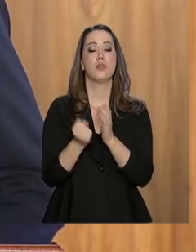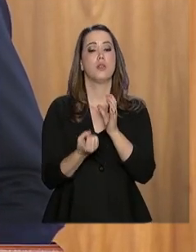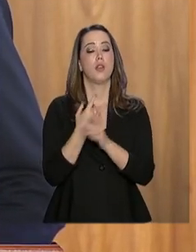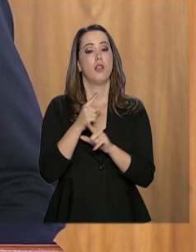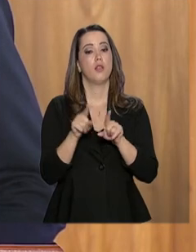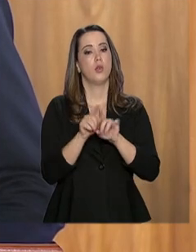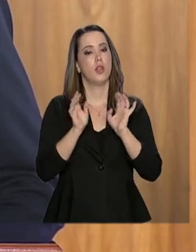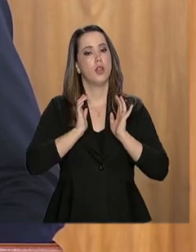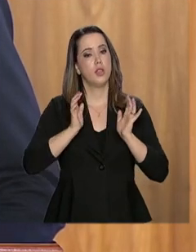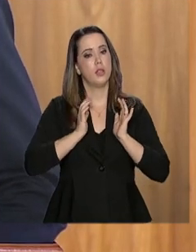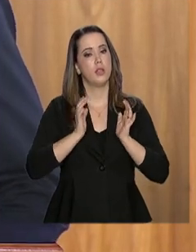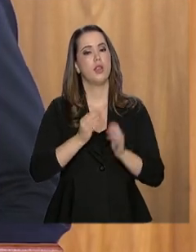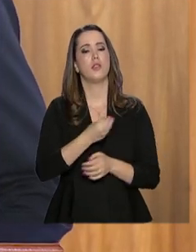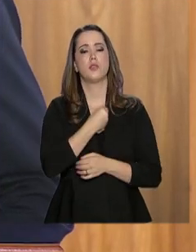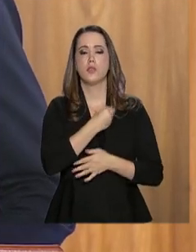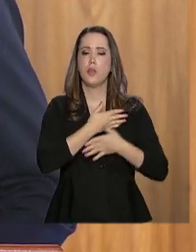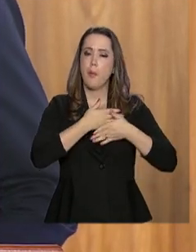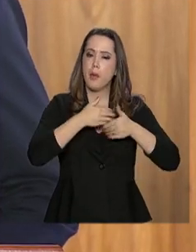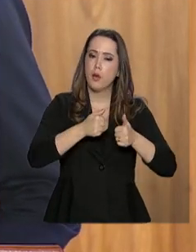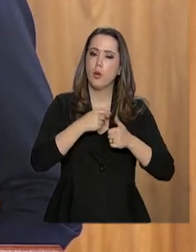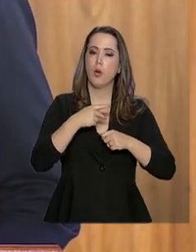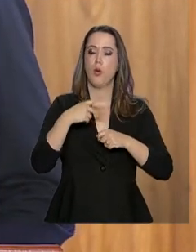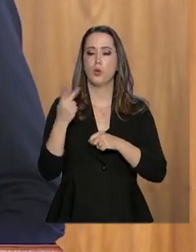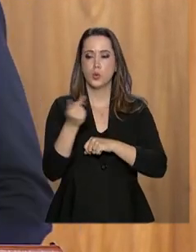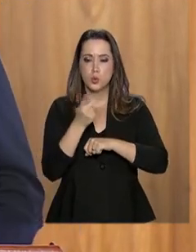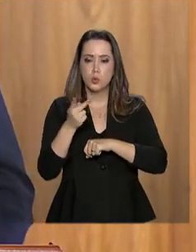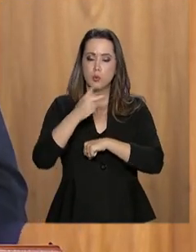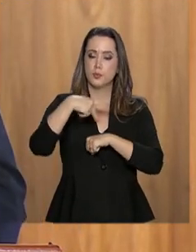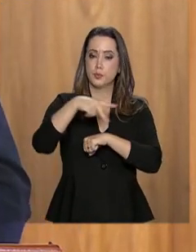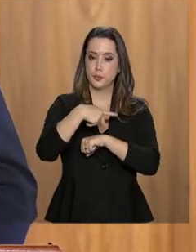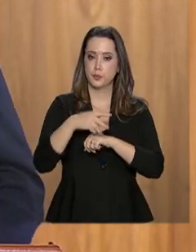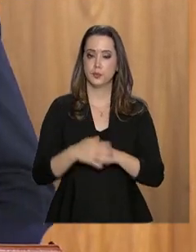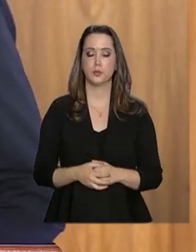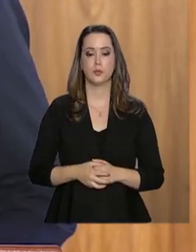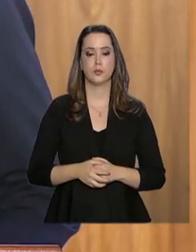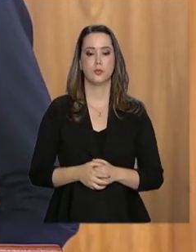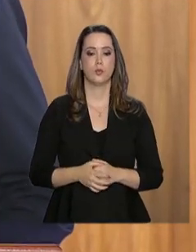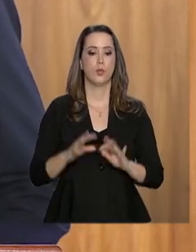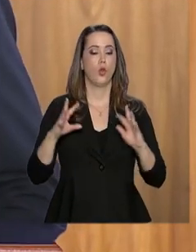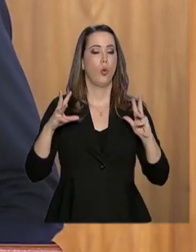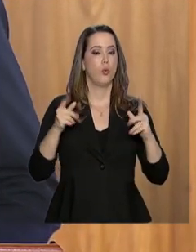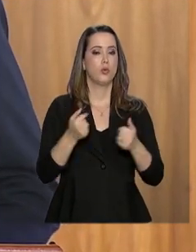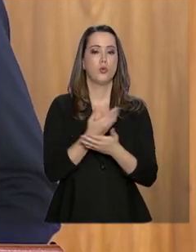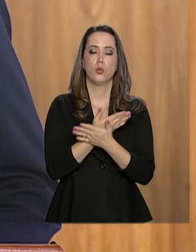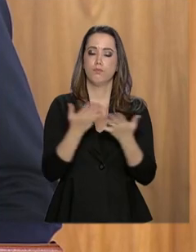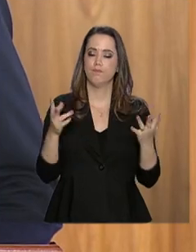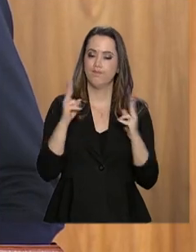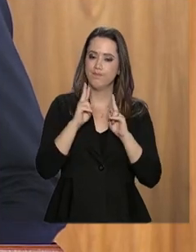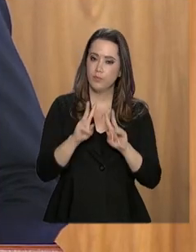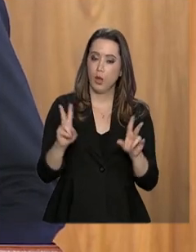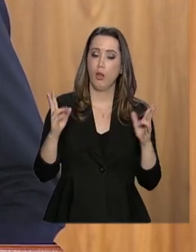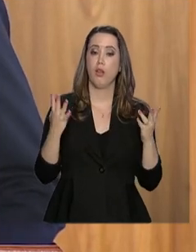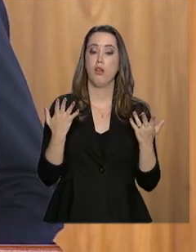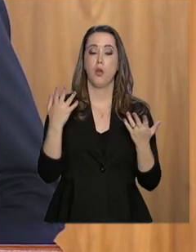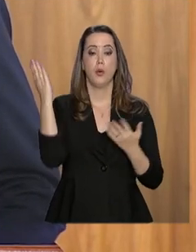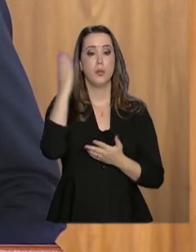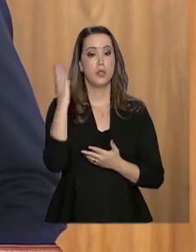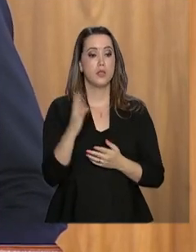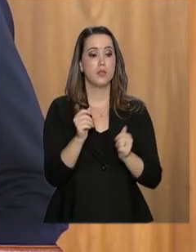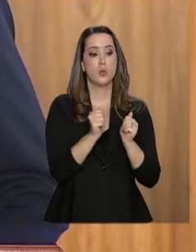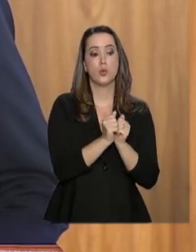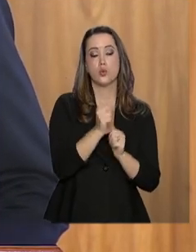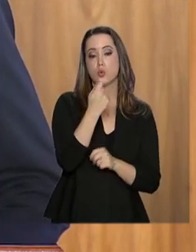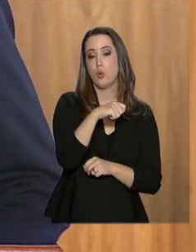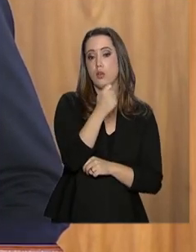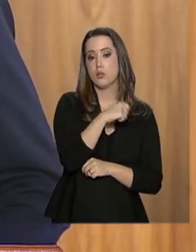prosperidade e bem-estar em nossos países. Como todos podem ver, o Brasil e a